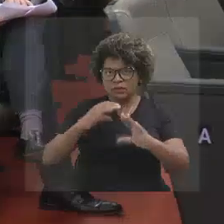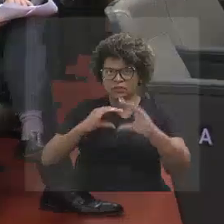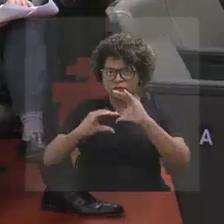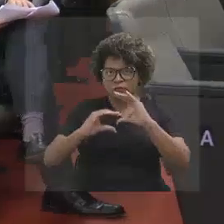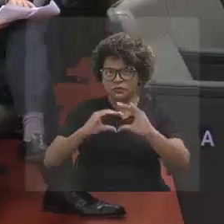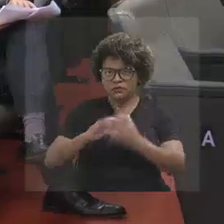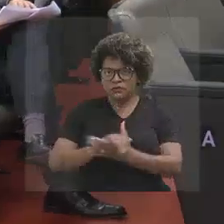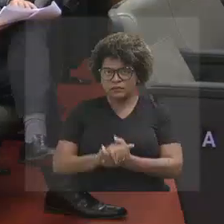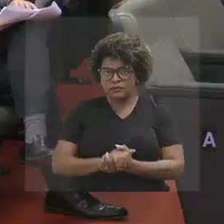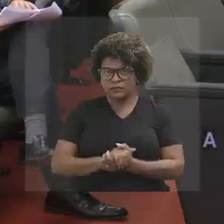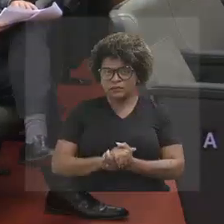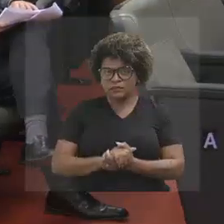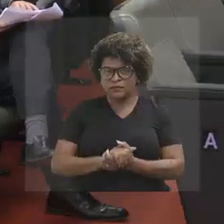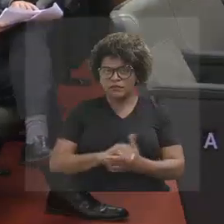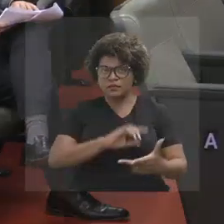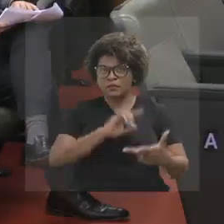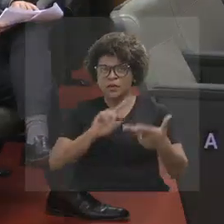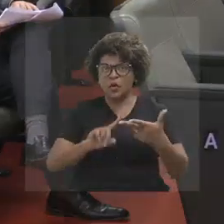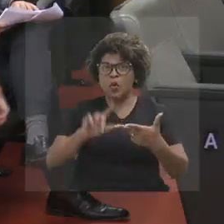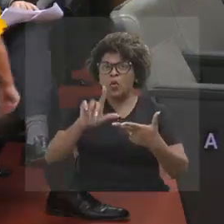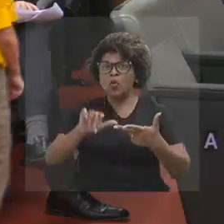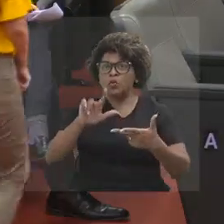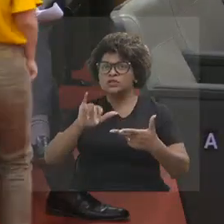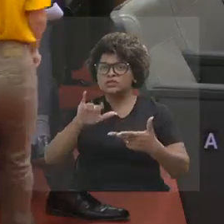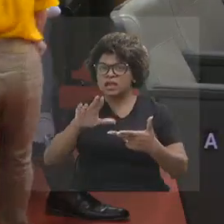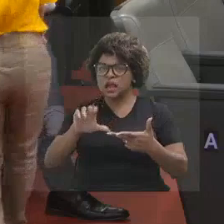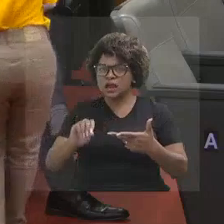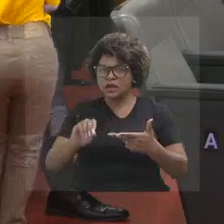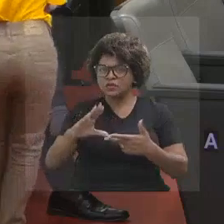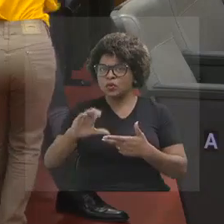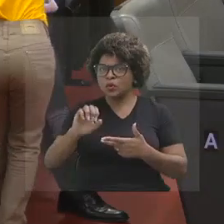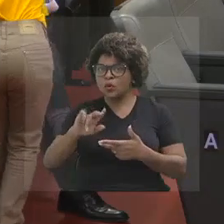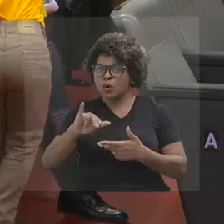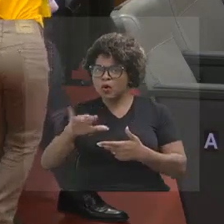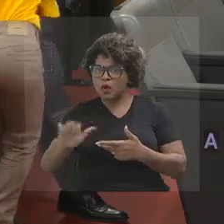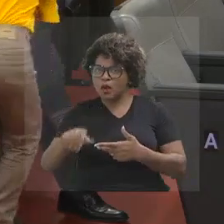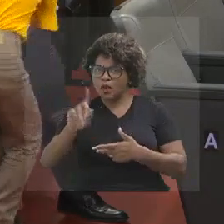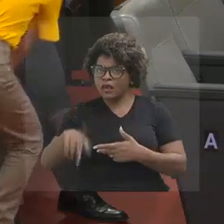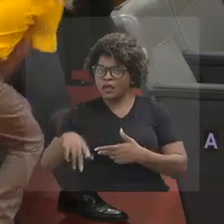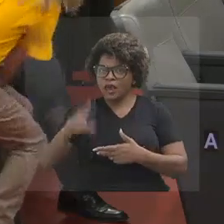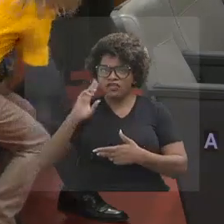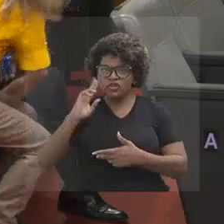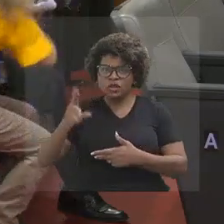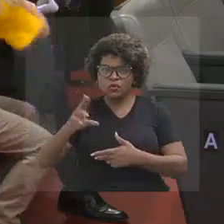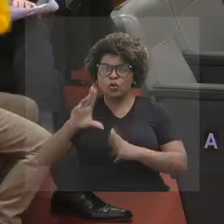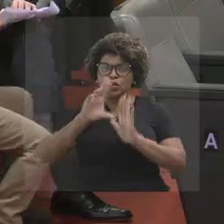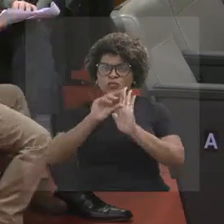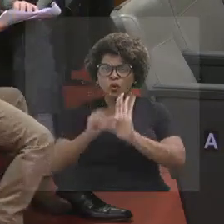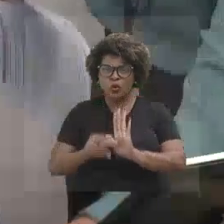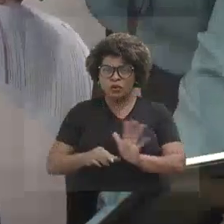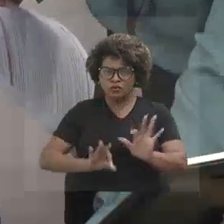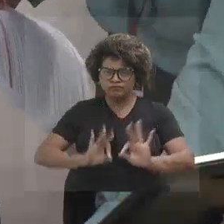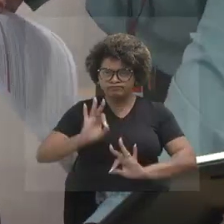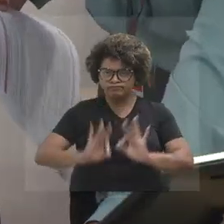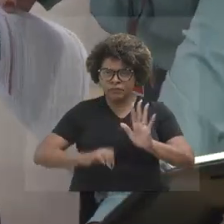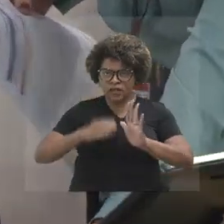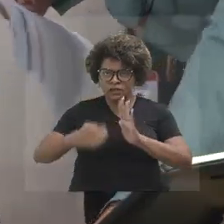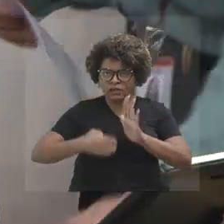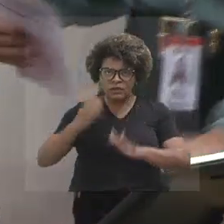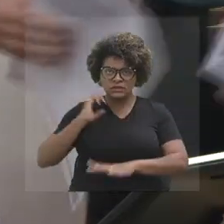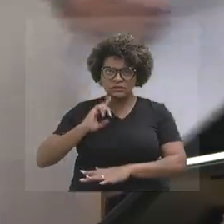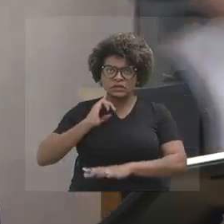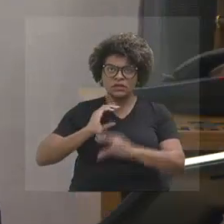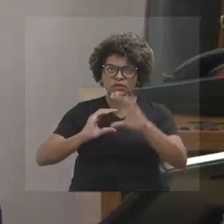de Luciano Correia, diretor de Conteúdo e Programação da Empresa Mineira de Comunicação,